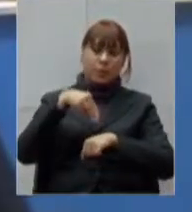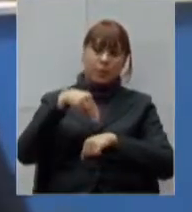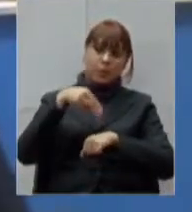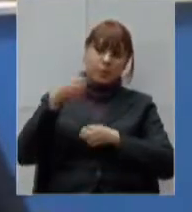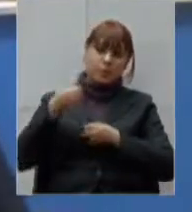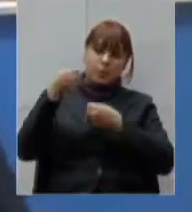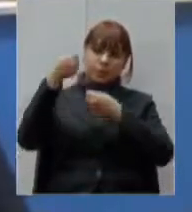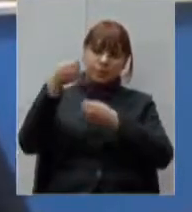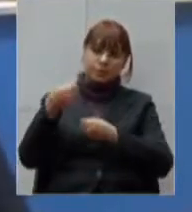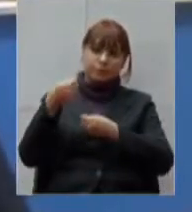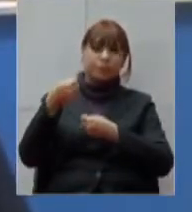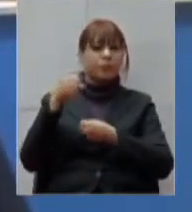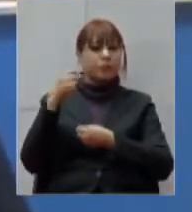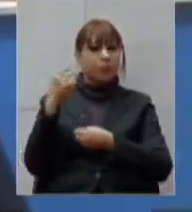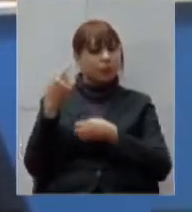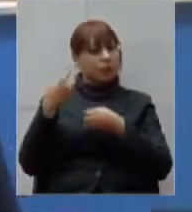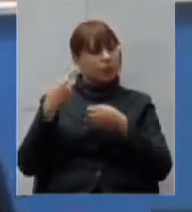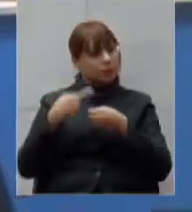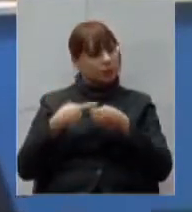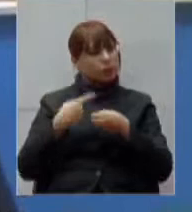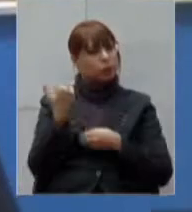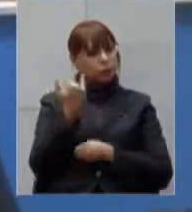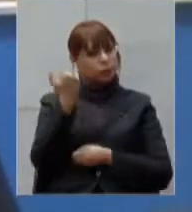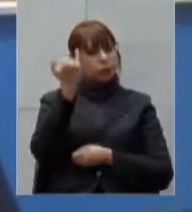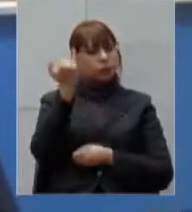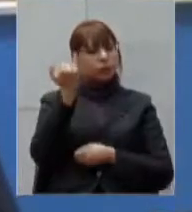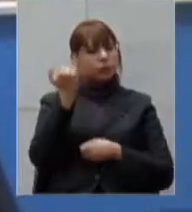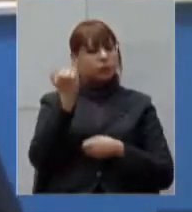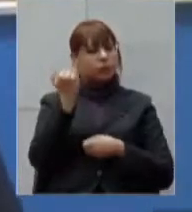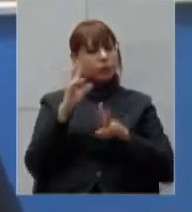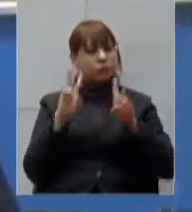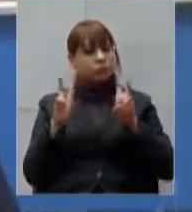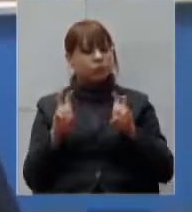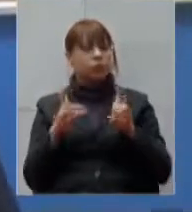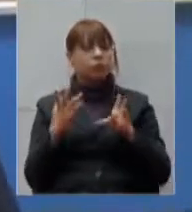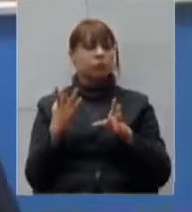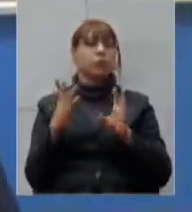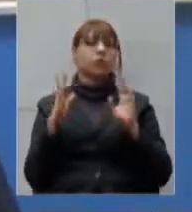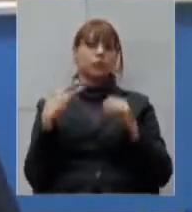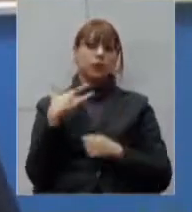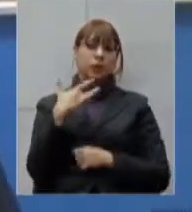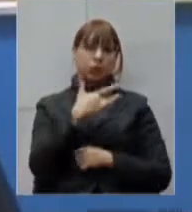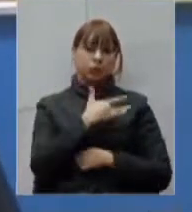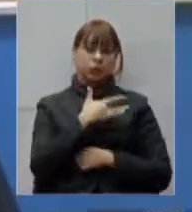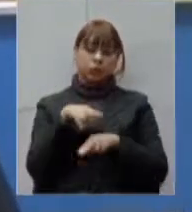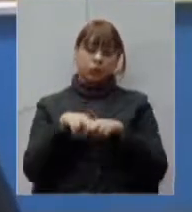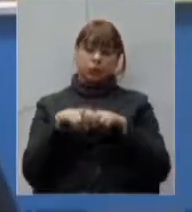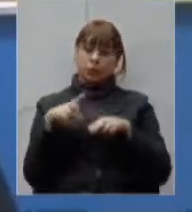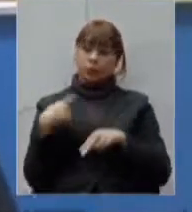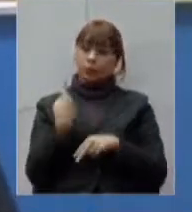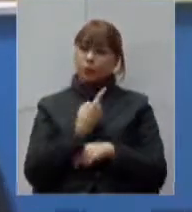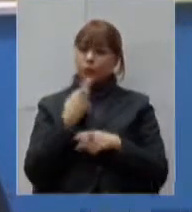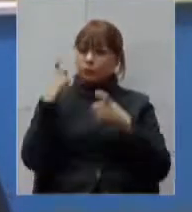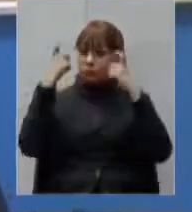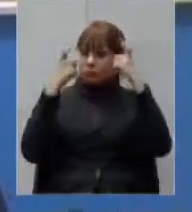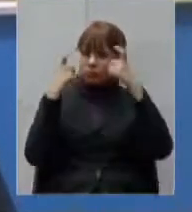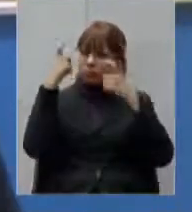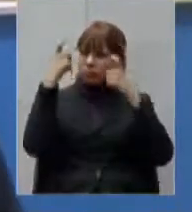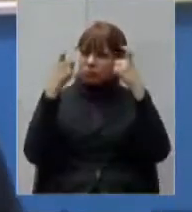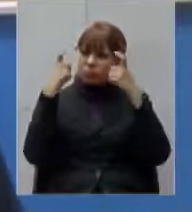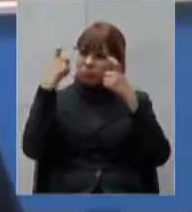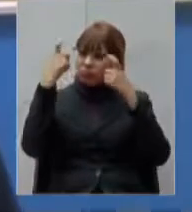setor de saúde e isso nos traz muita preocupação porque